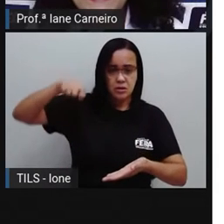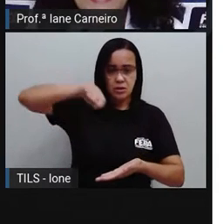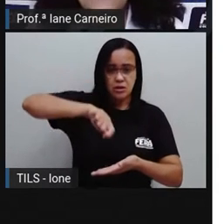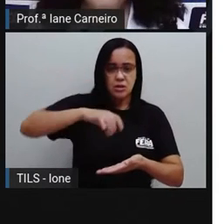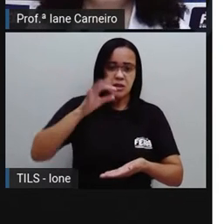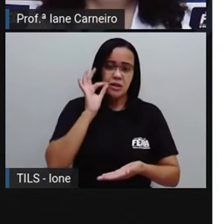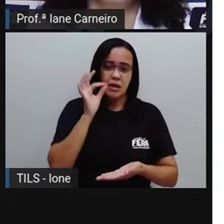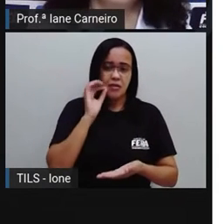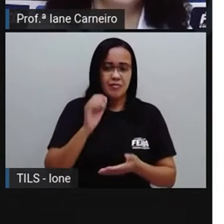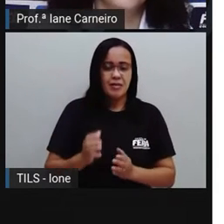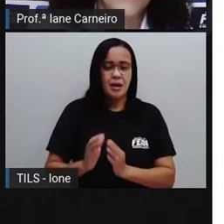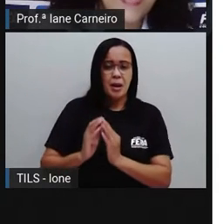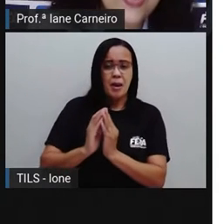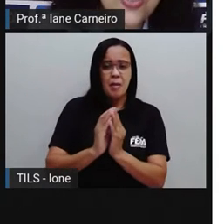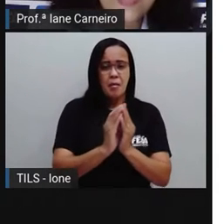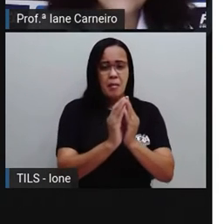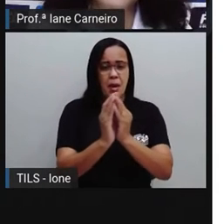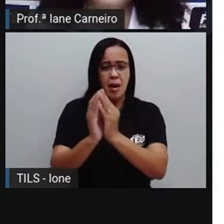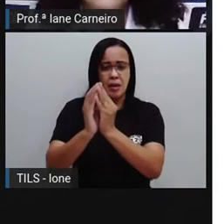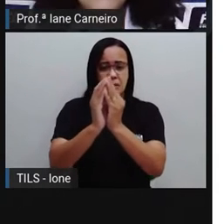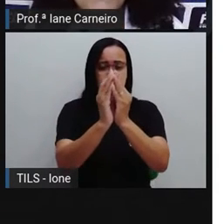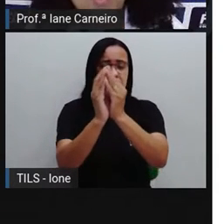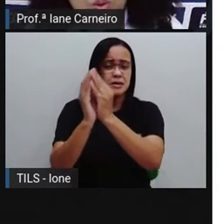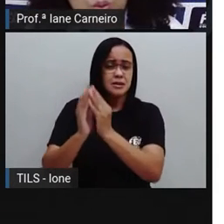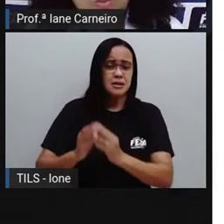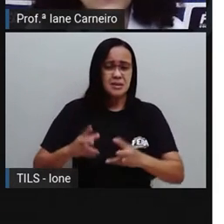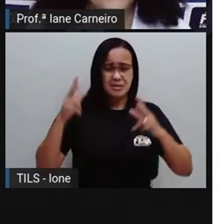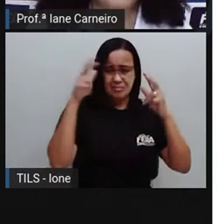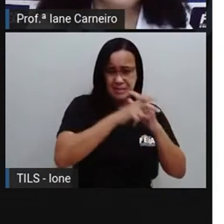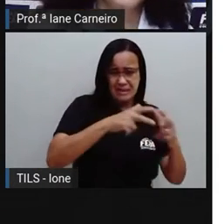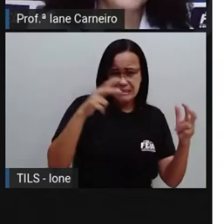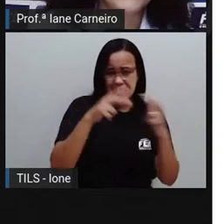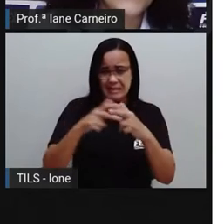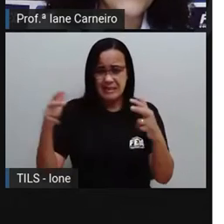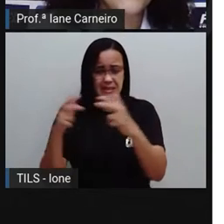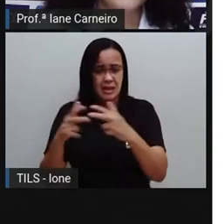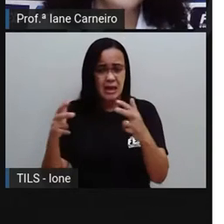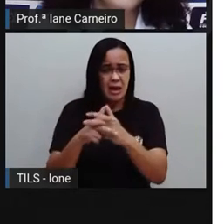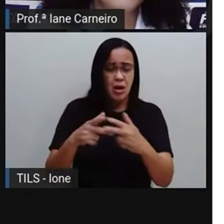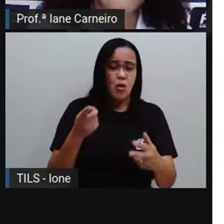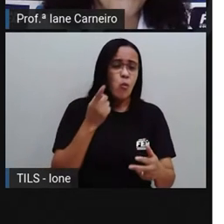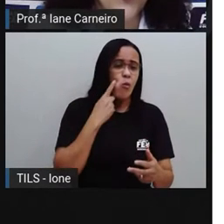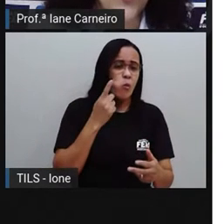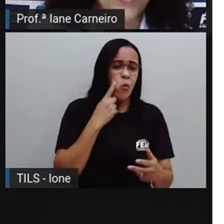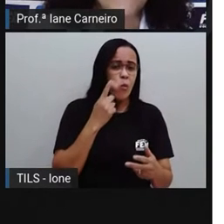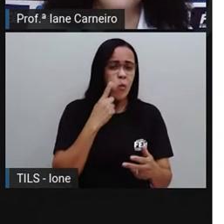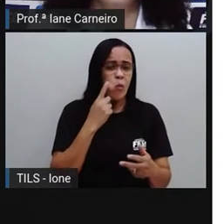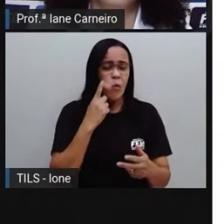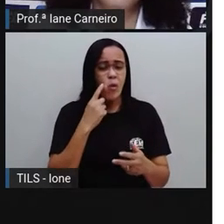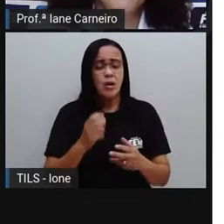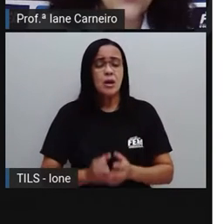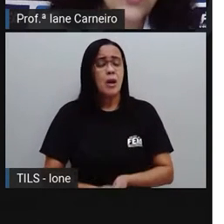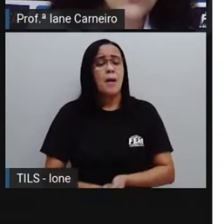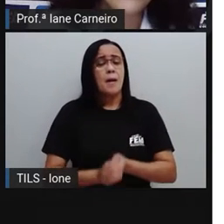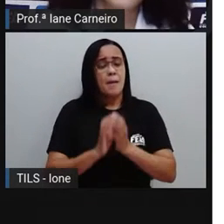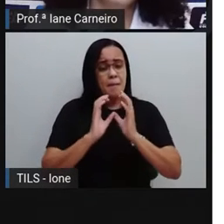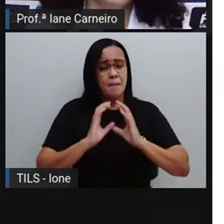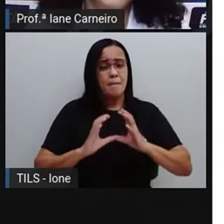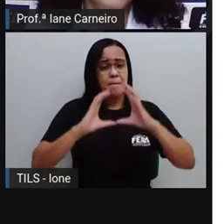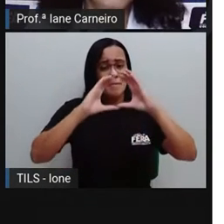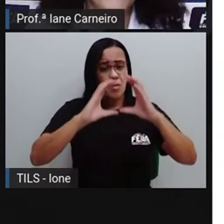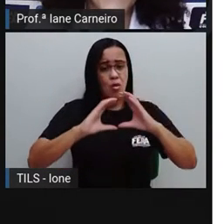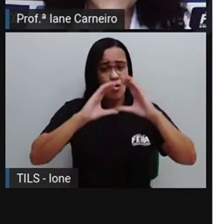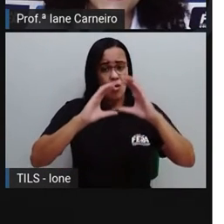briga, bolacha e bolo, boliche e bola, burro